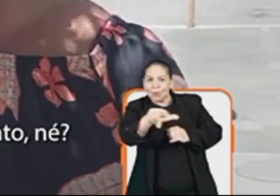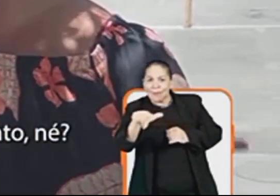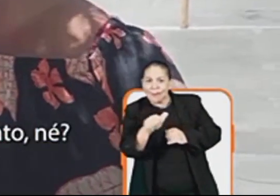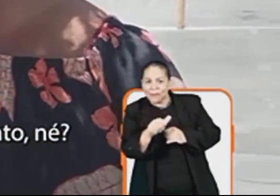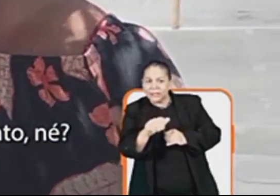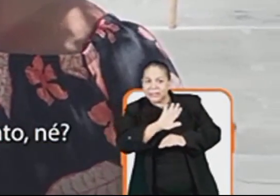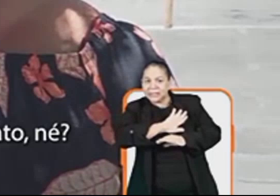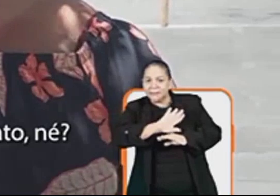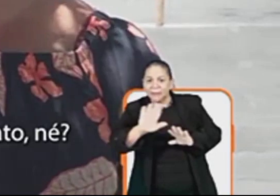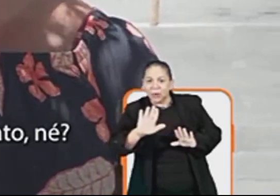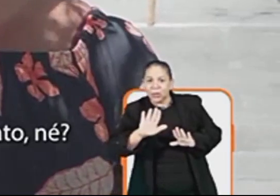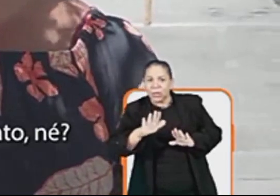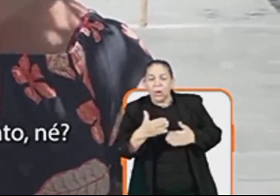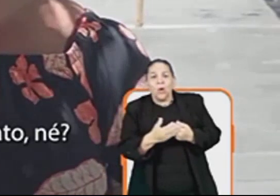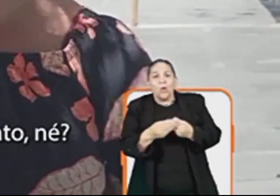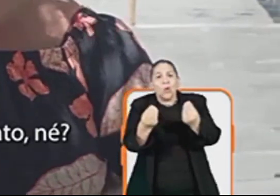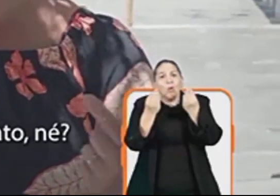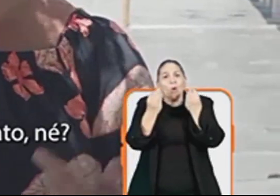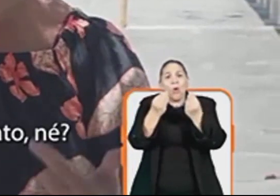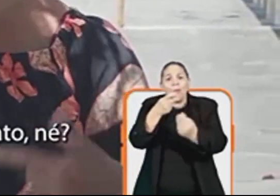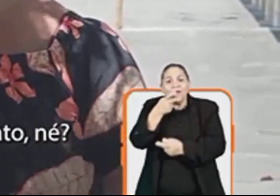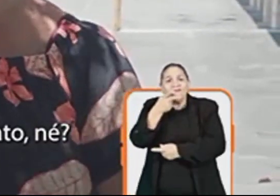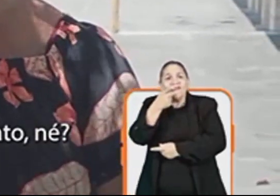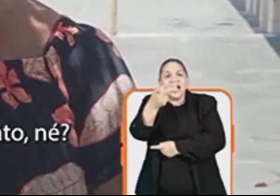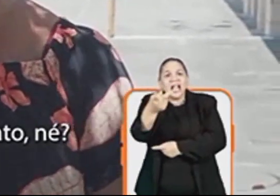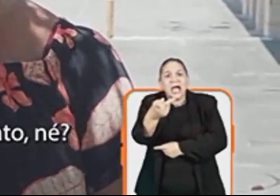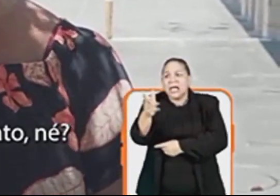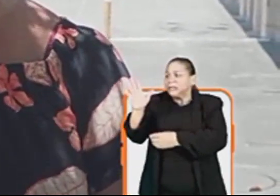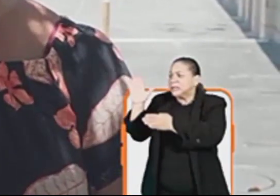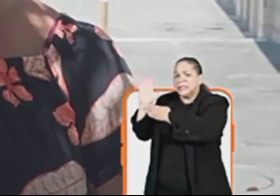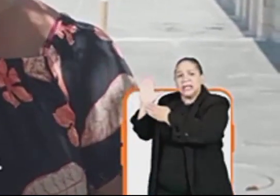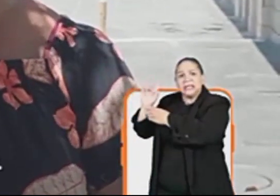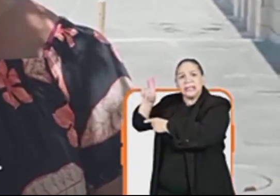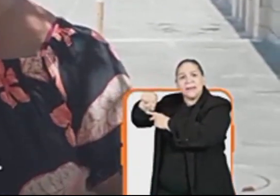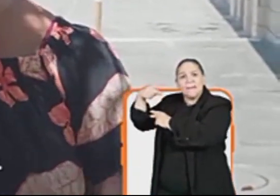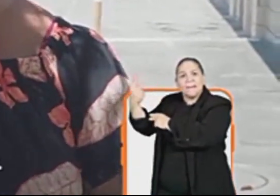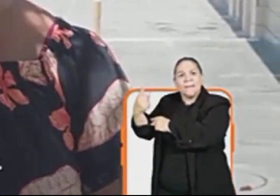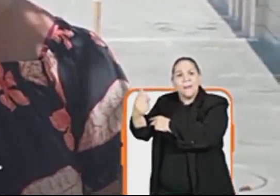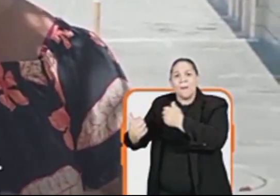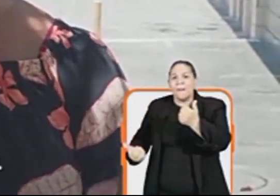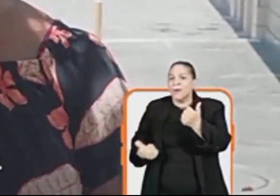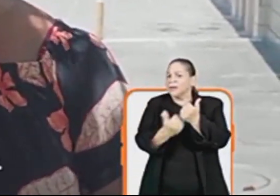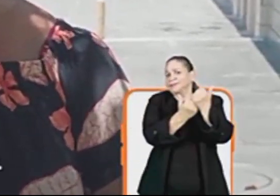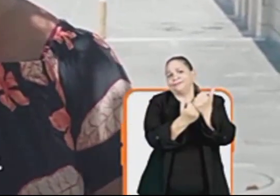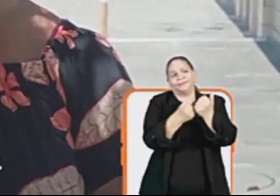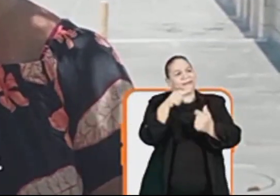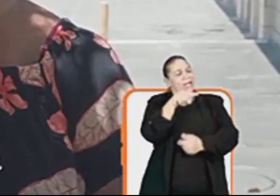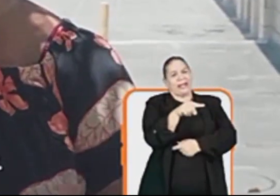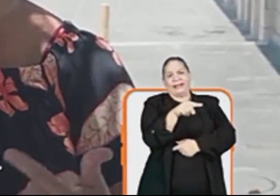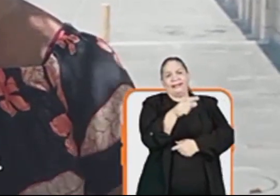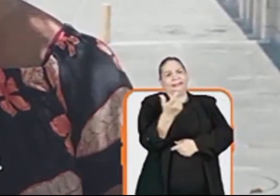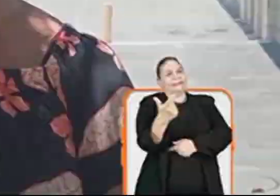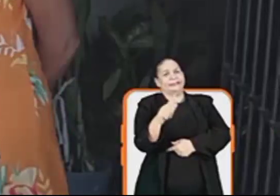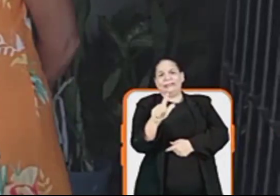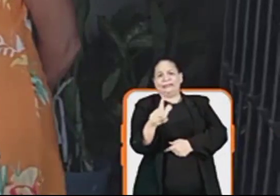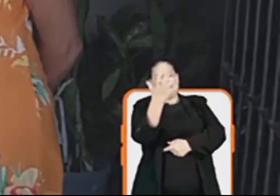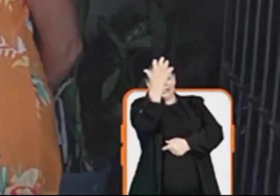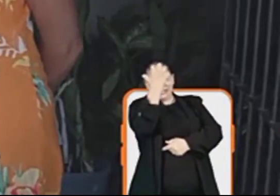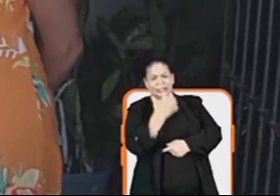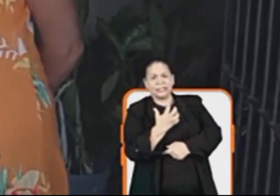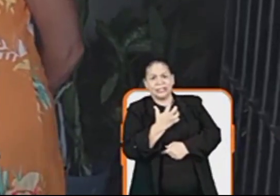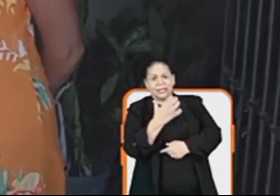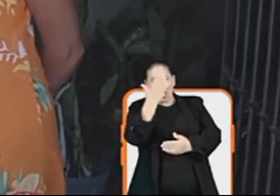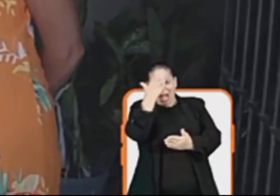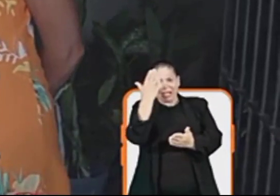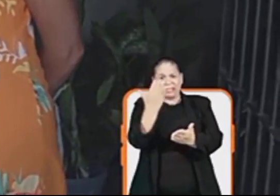de um candidato, né? E depois vai apoiar o mesmo, né? A gente já vê que uma pessoa dessa não tem caráter Tem como